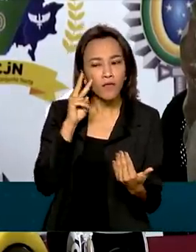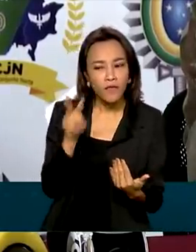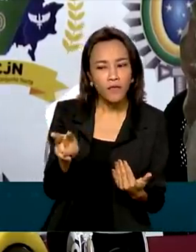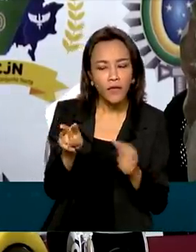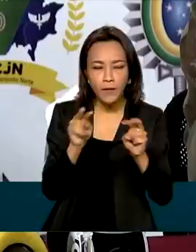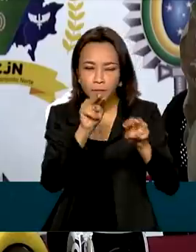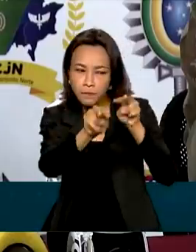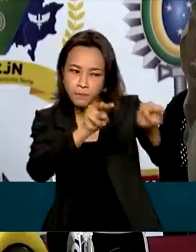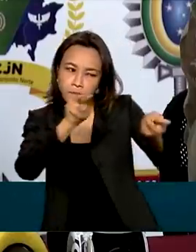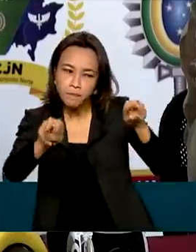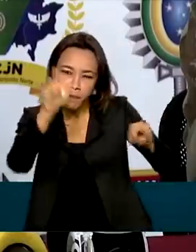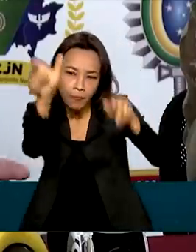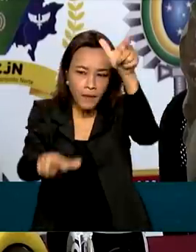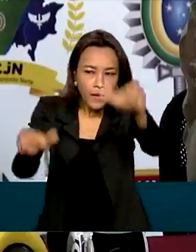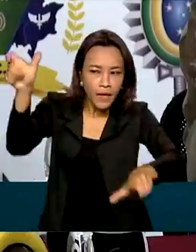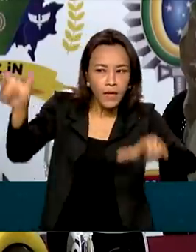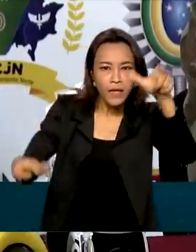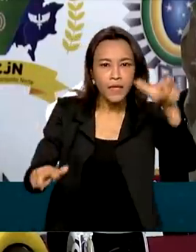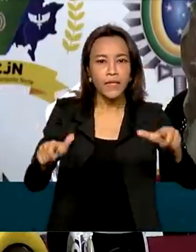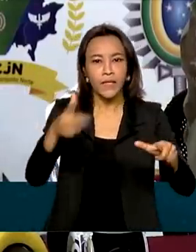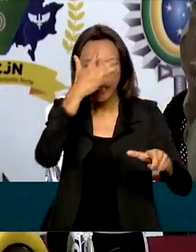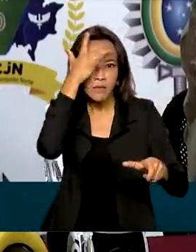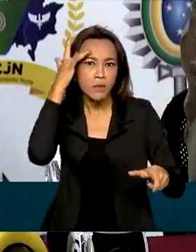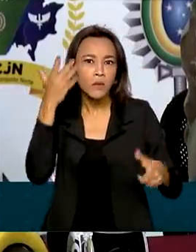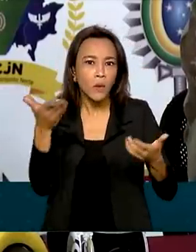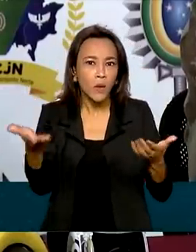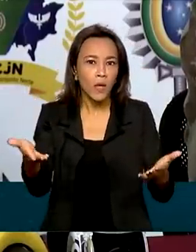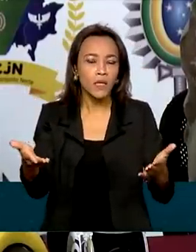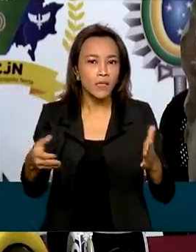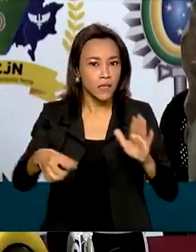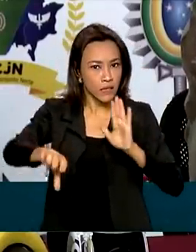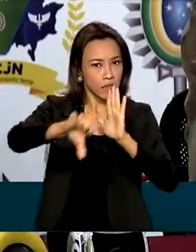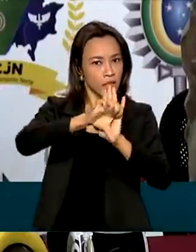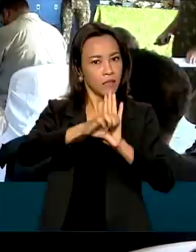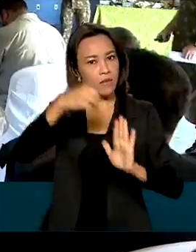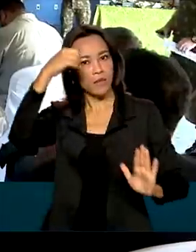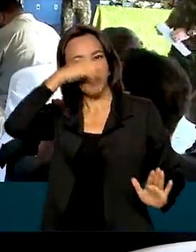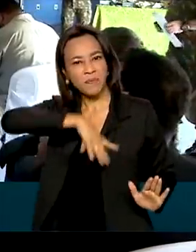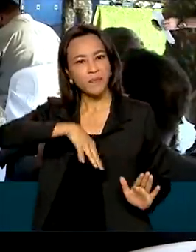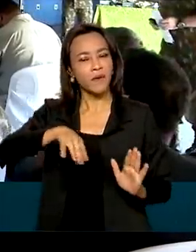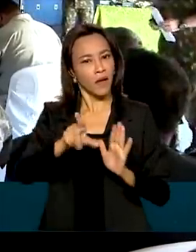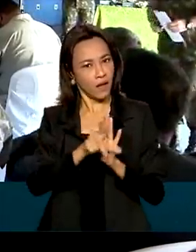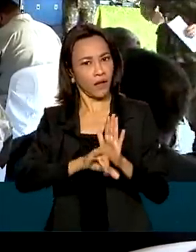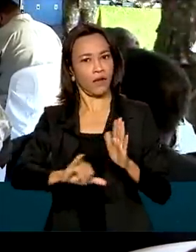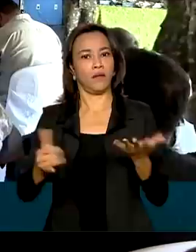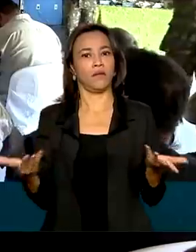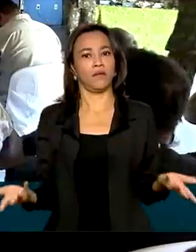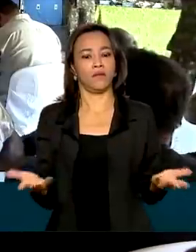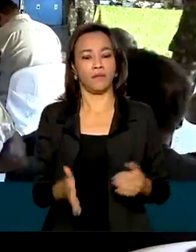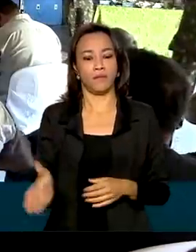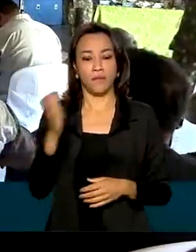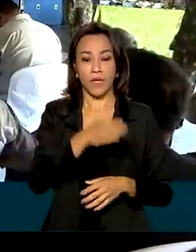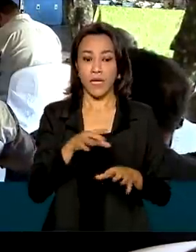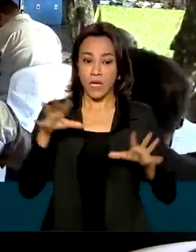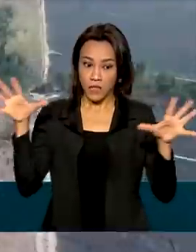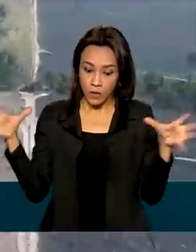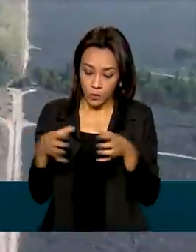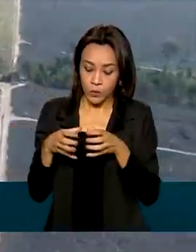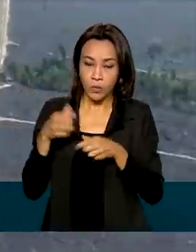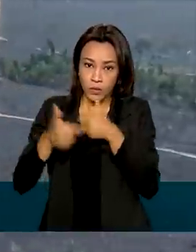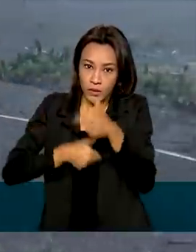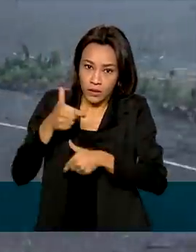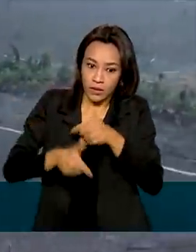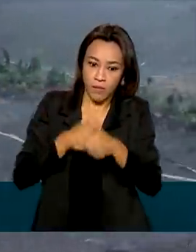infratores, eles estão desrespeitando a lei. O balanço da Operação Samaúma é positivo.